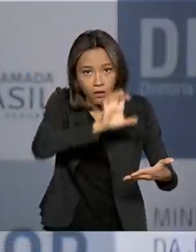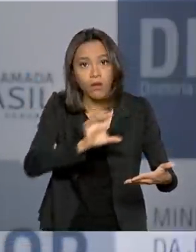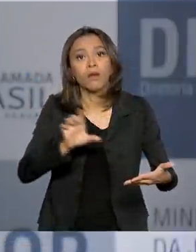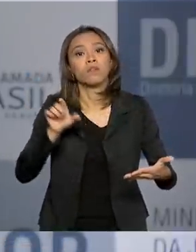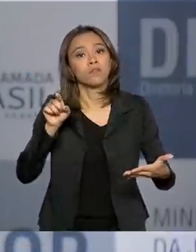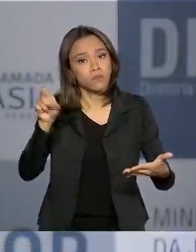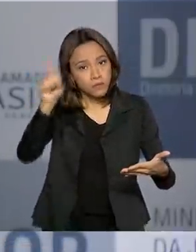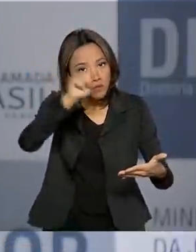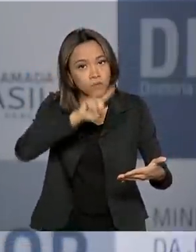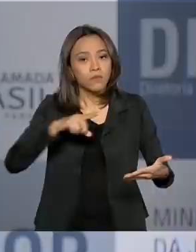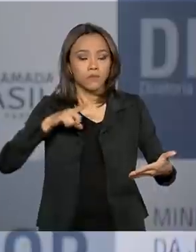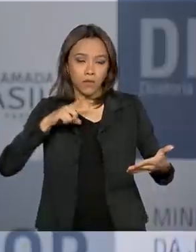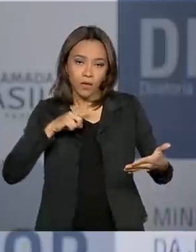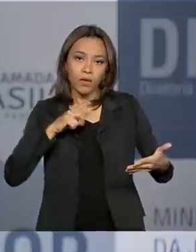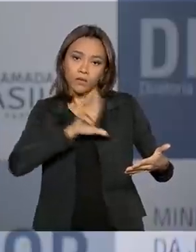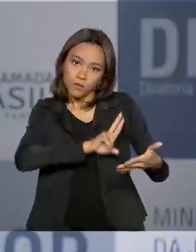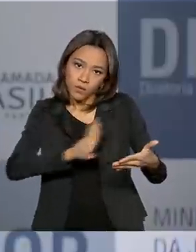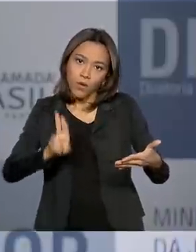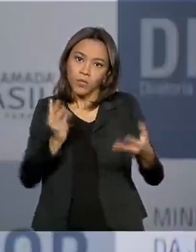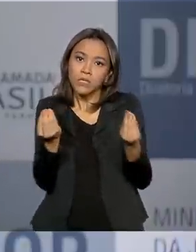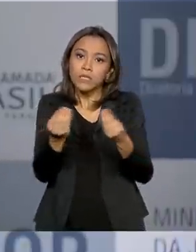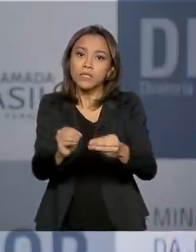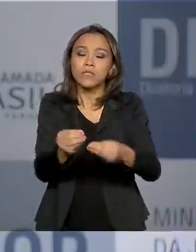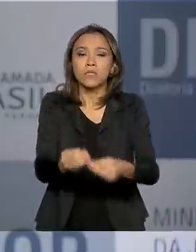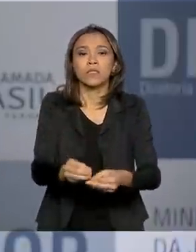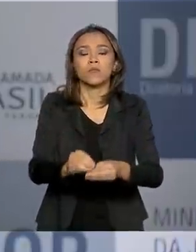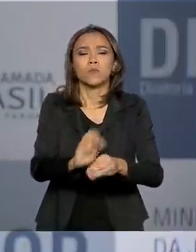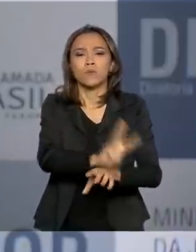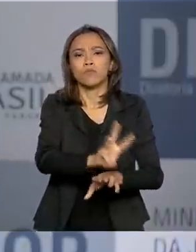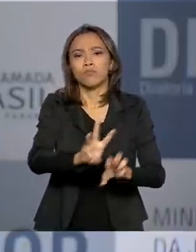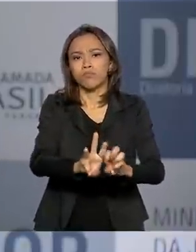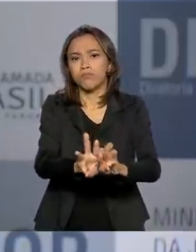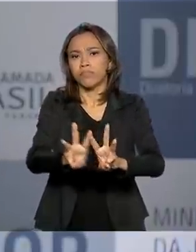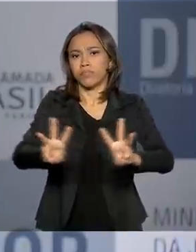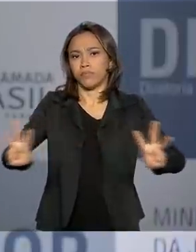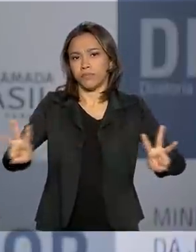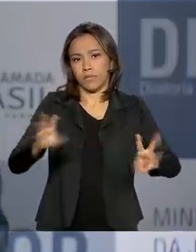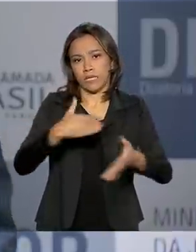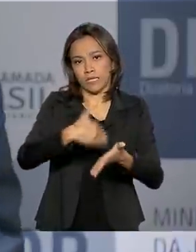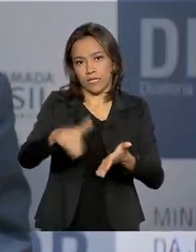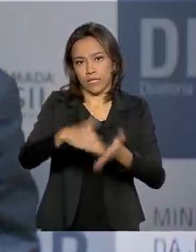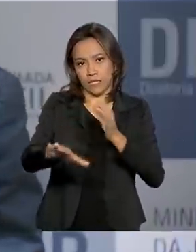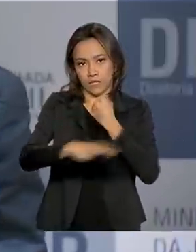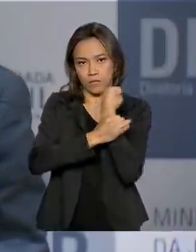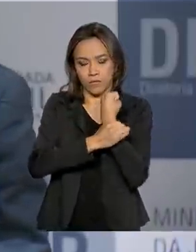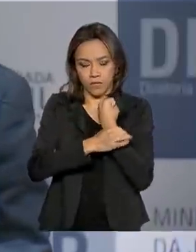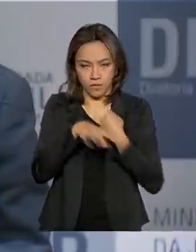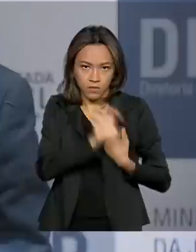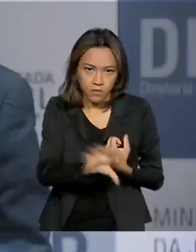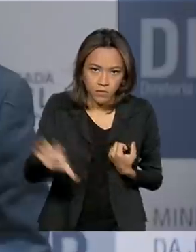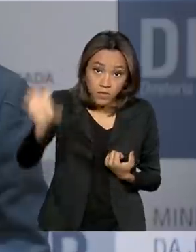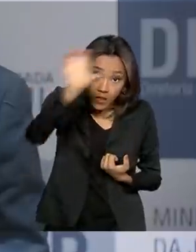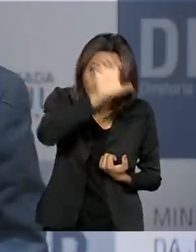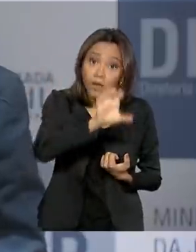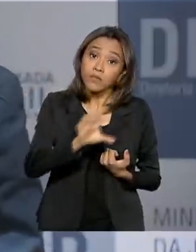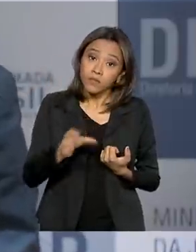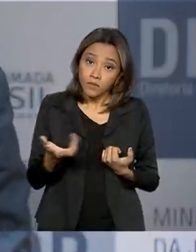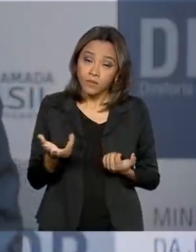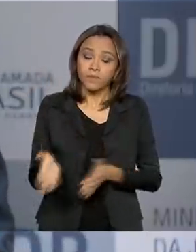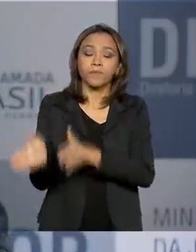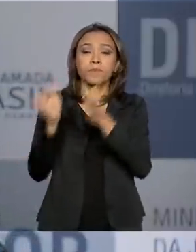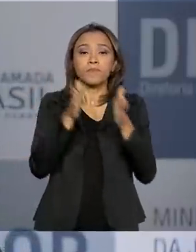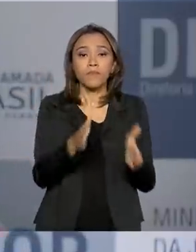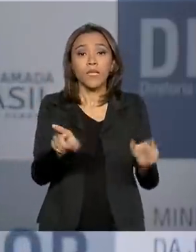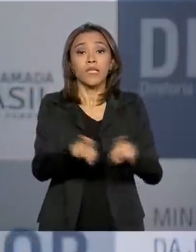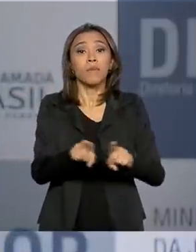vezes públicas disponíveis nos próprios sites da Secretaria de Segurança dos Estados e também mantivemos